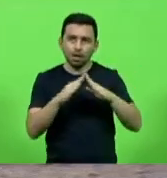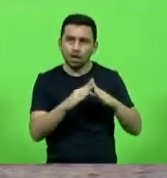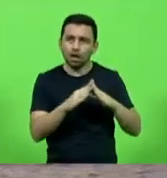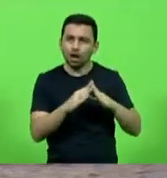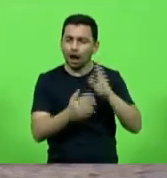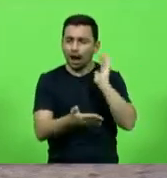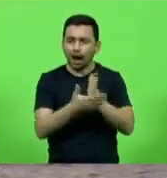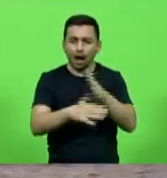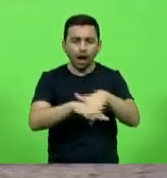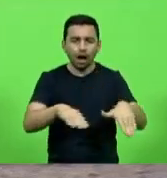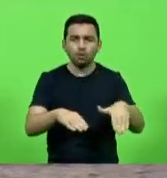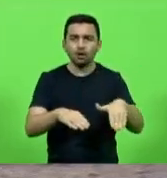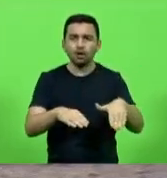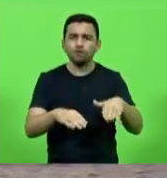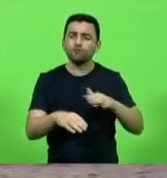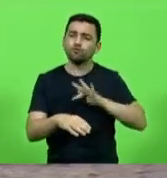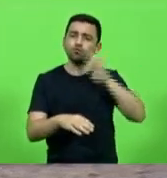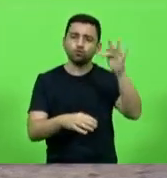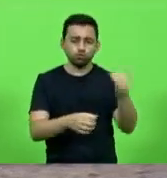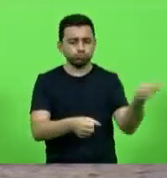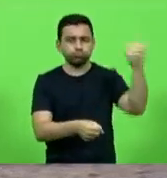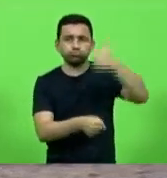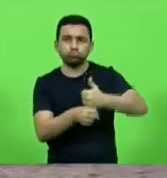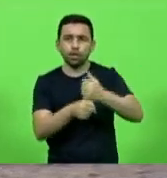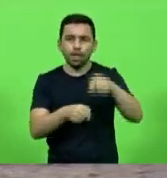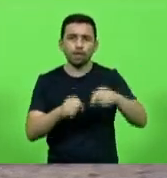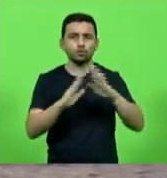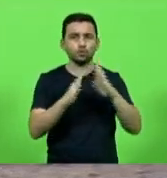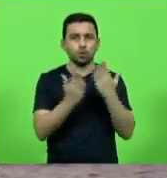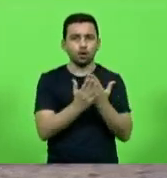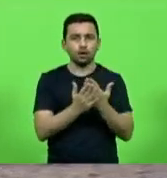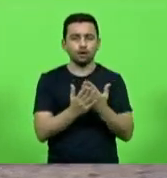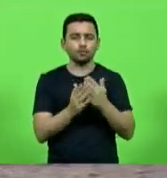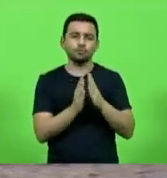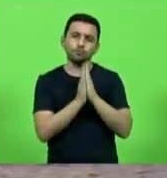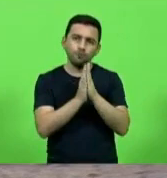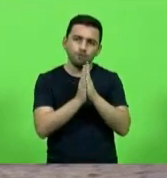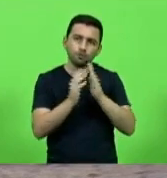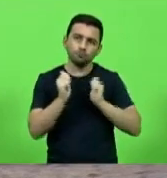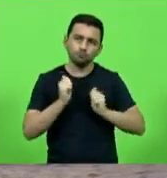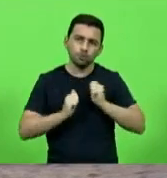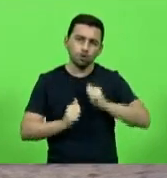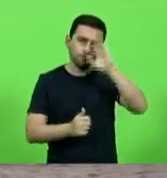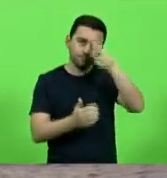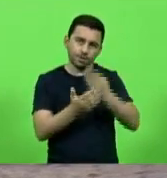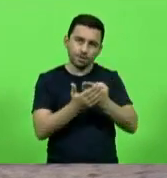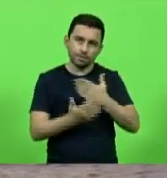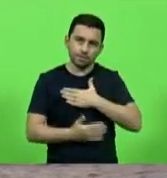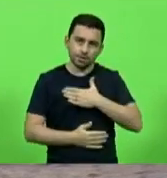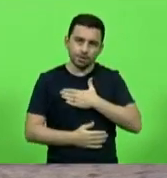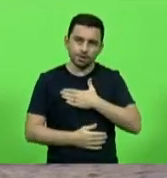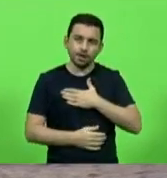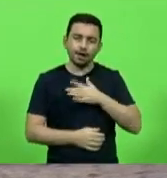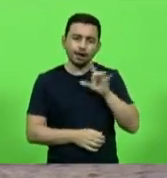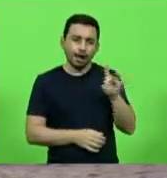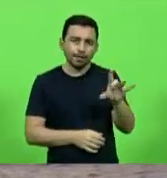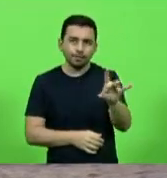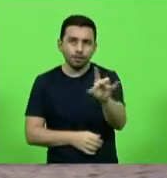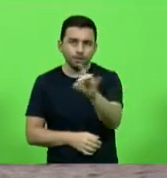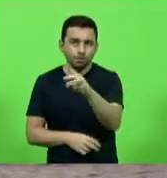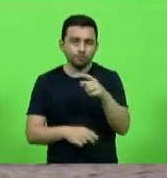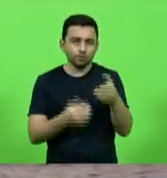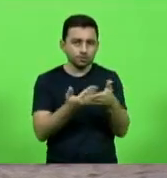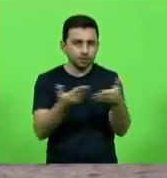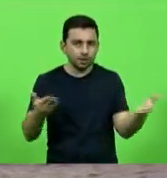haverá escolas. Peço que confie em mim e no meu trabalho. Desejo que esta mensagem chegue em cada cela, nas mãos de cada um de